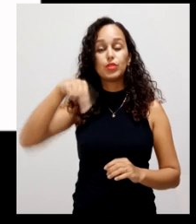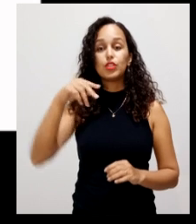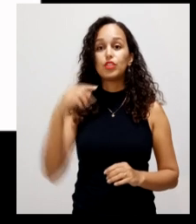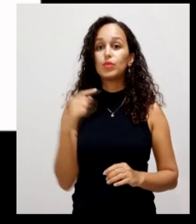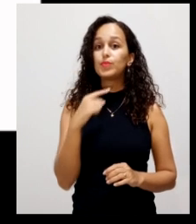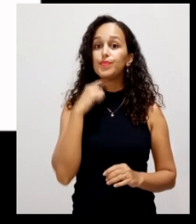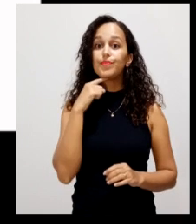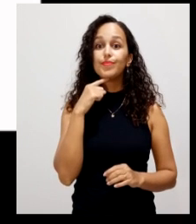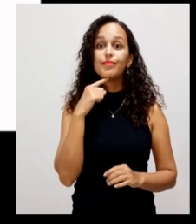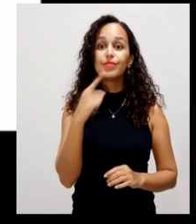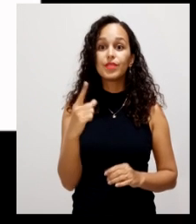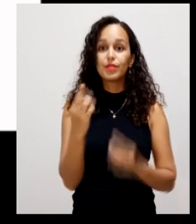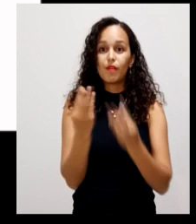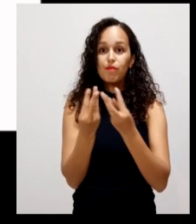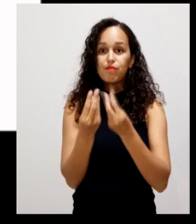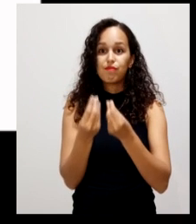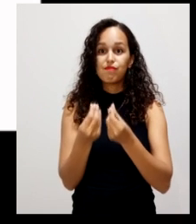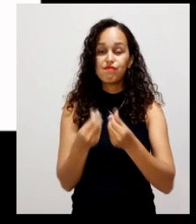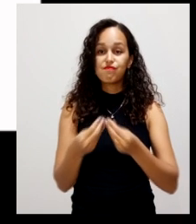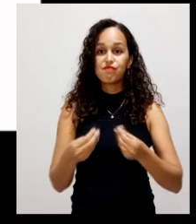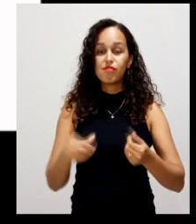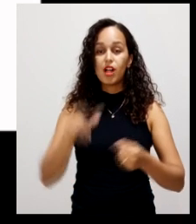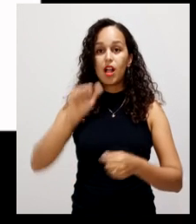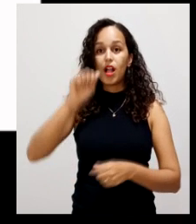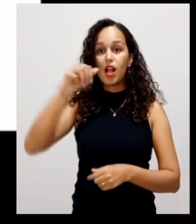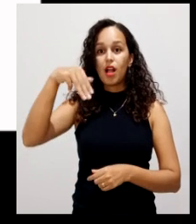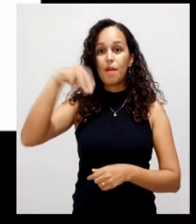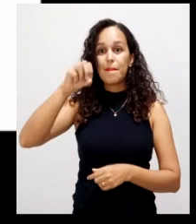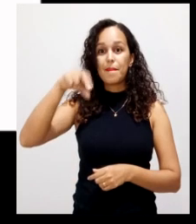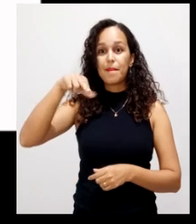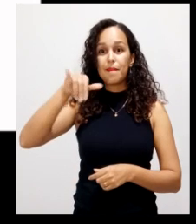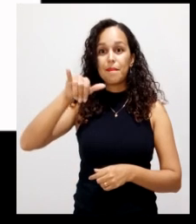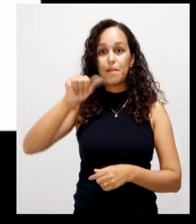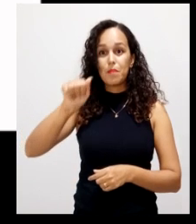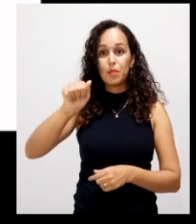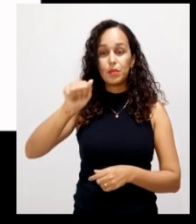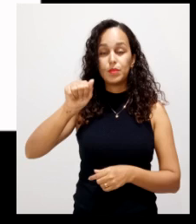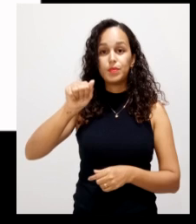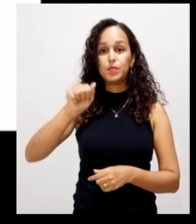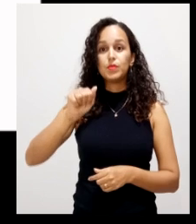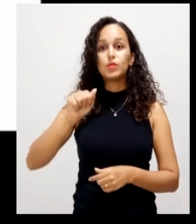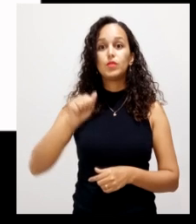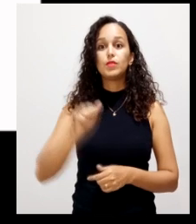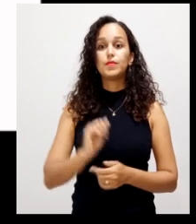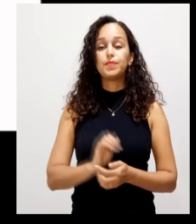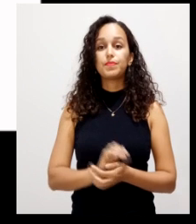ser degradado na forma de amônia, ficando na na